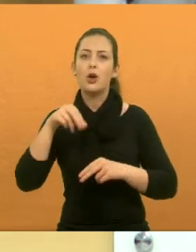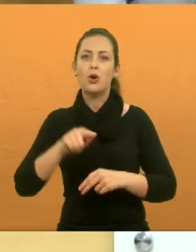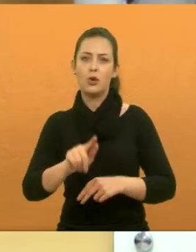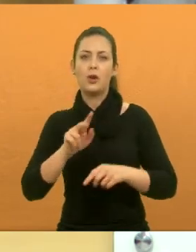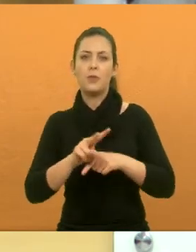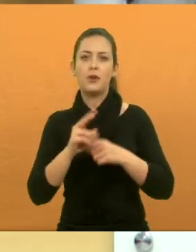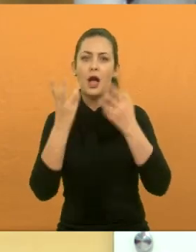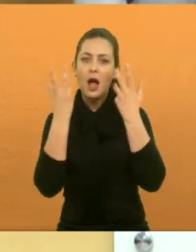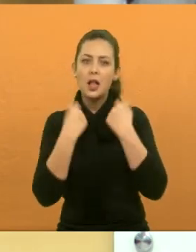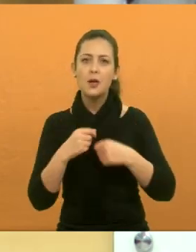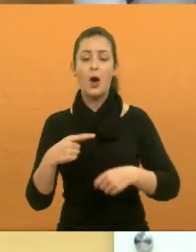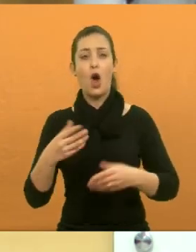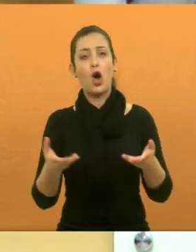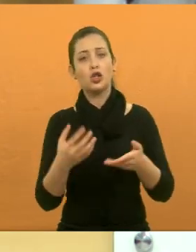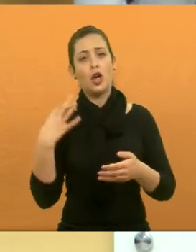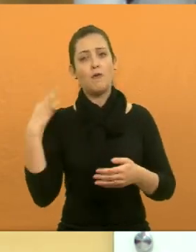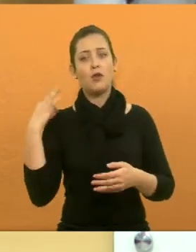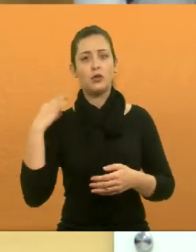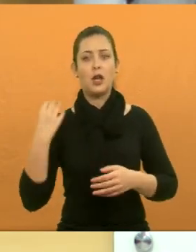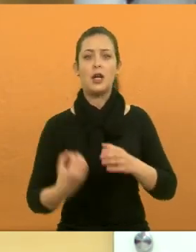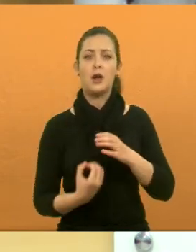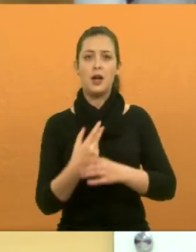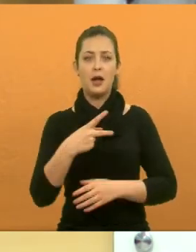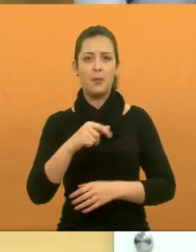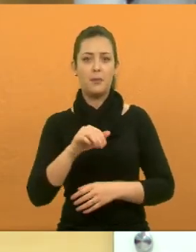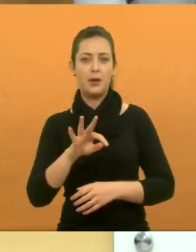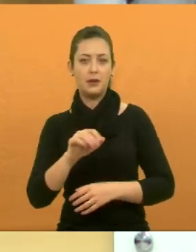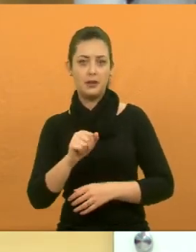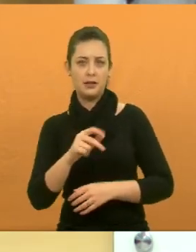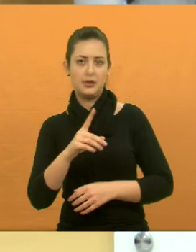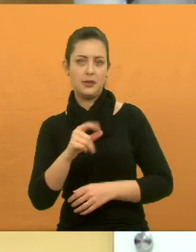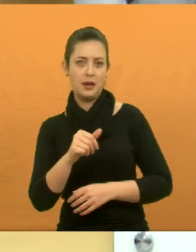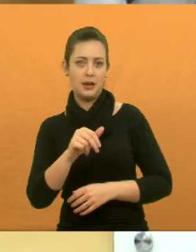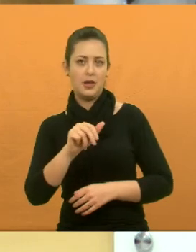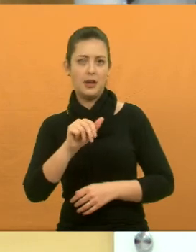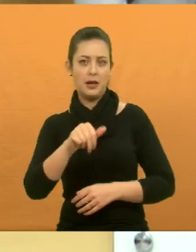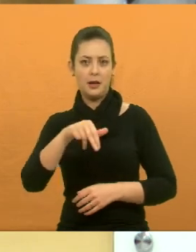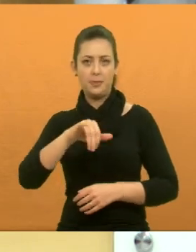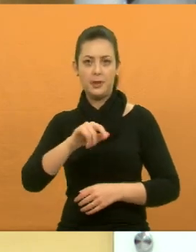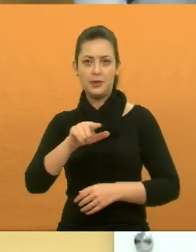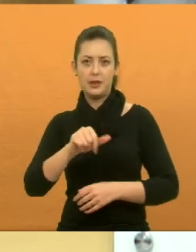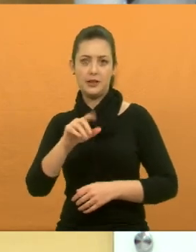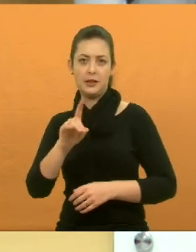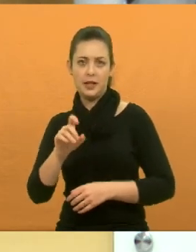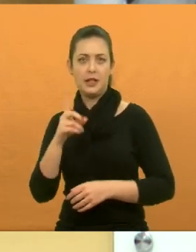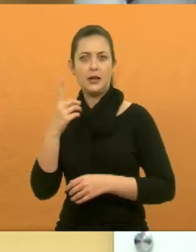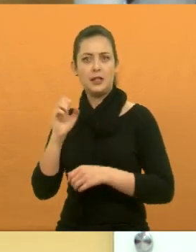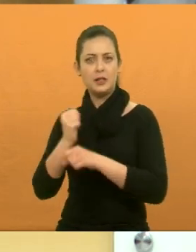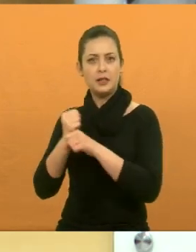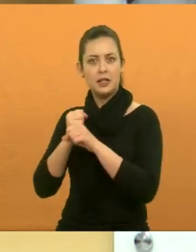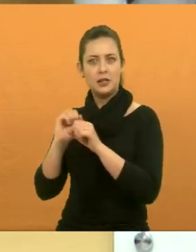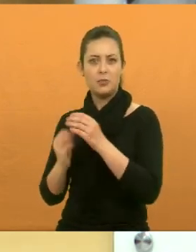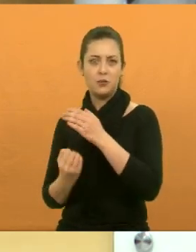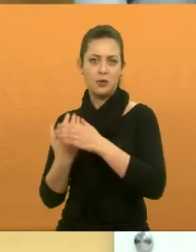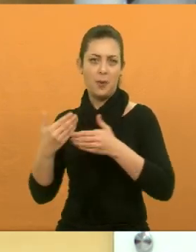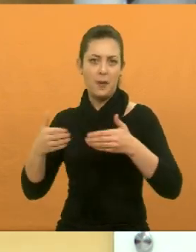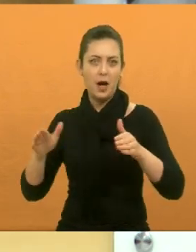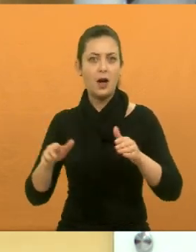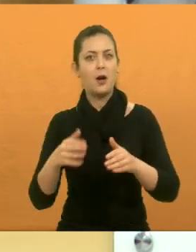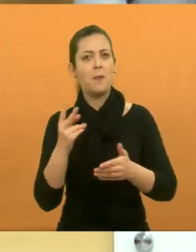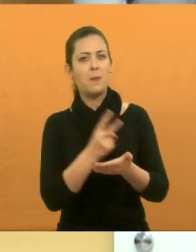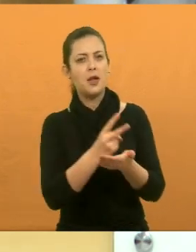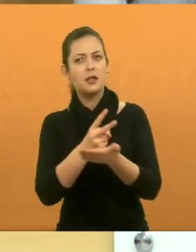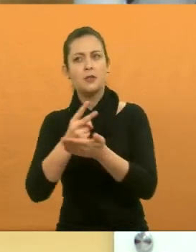Hoje eu sou voluntária da ONG que eu fundei, Patas da Amizade, há 15 anos atrás. Porém, existem outras ONGs que fazem o mesmo trabalho.